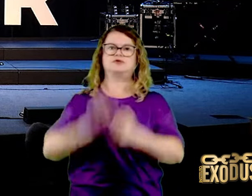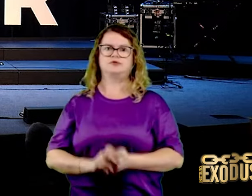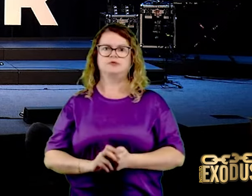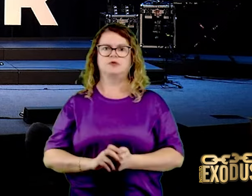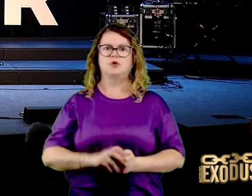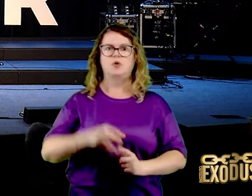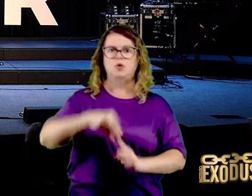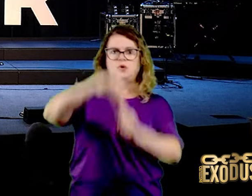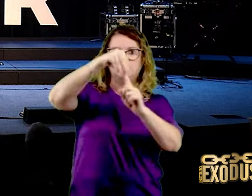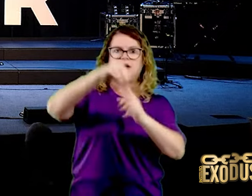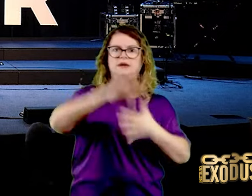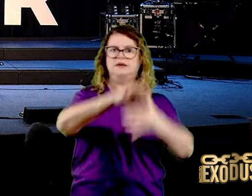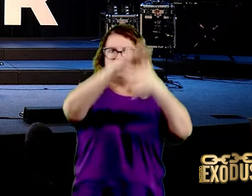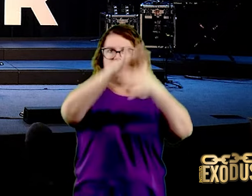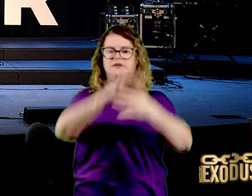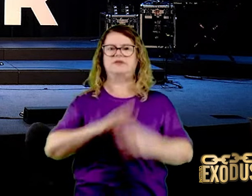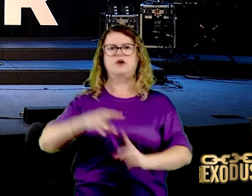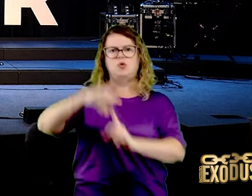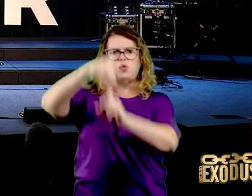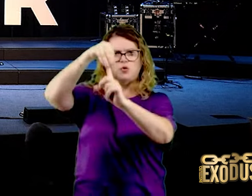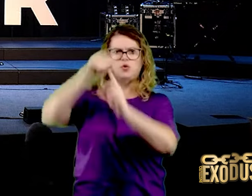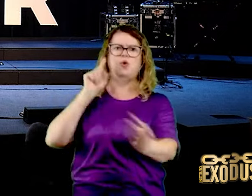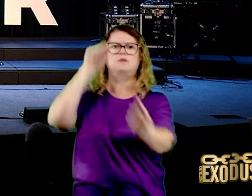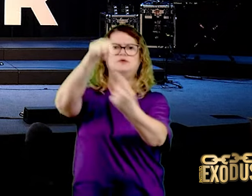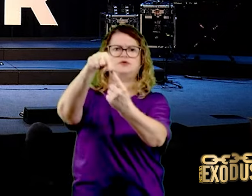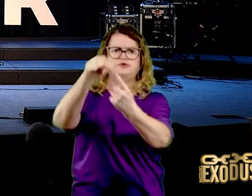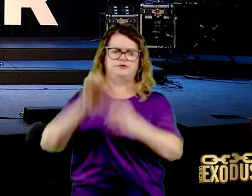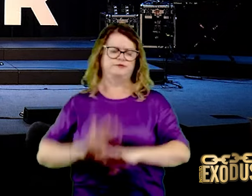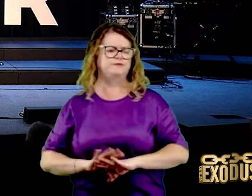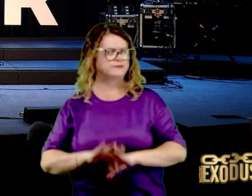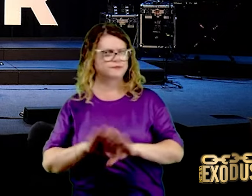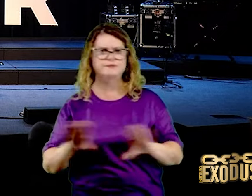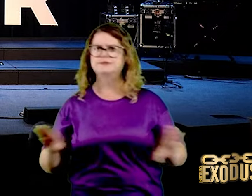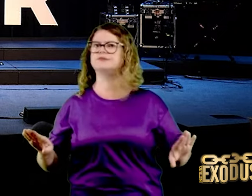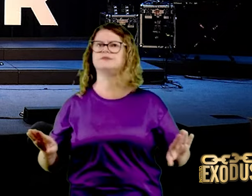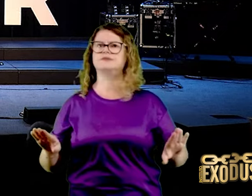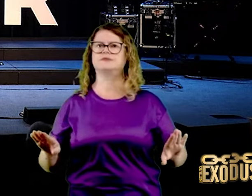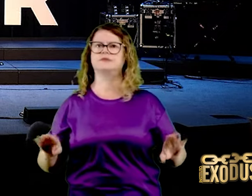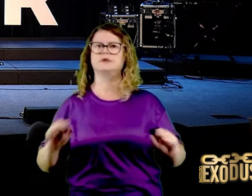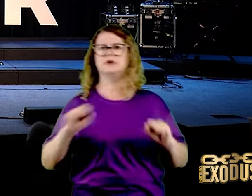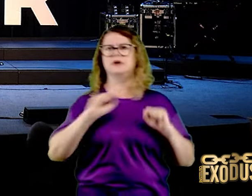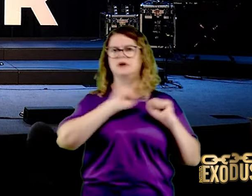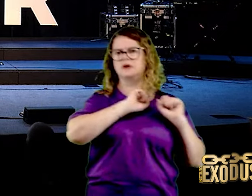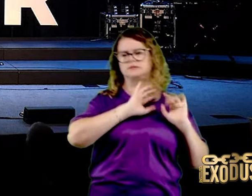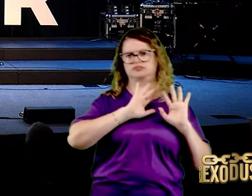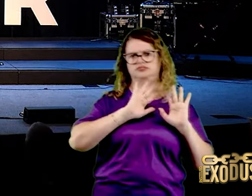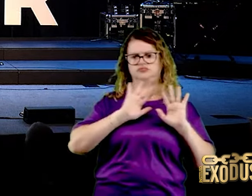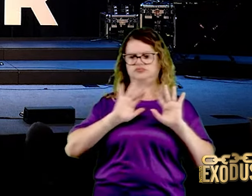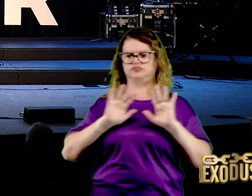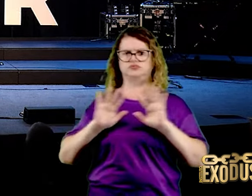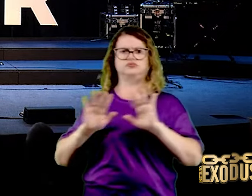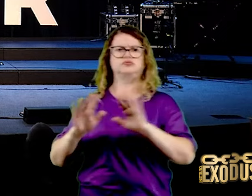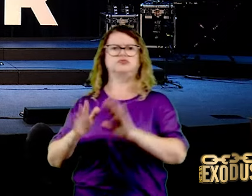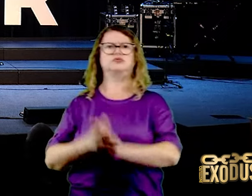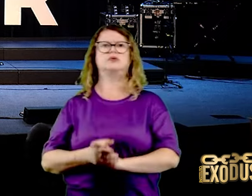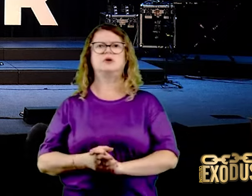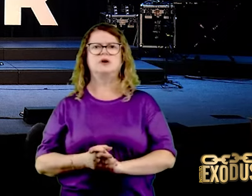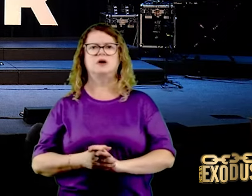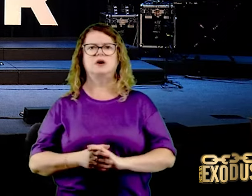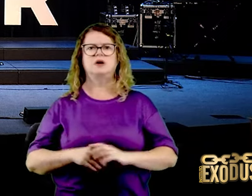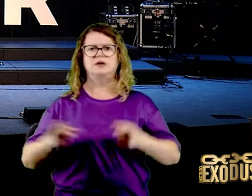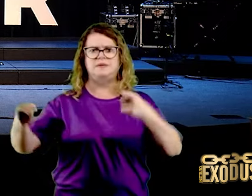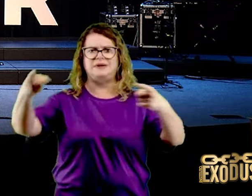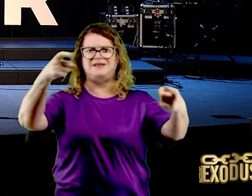todos juntos, um só objetivo. Entraram na batalha, perseguindo-se. Não foi cada um fazer o que quer.